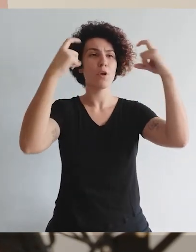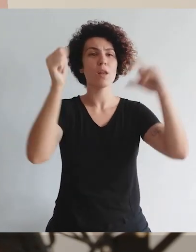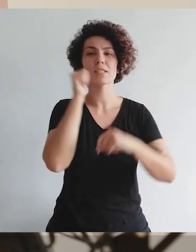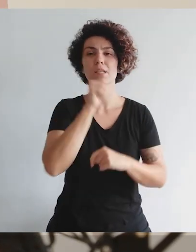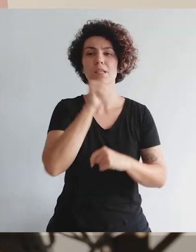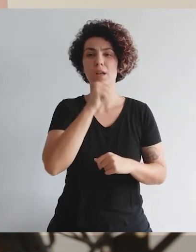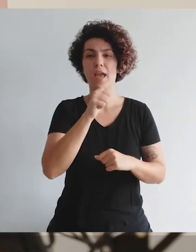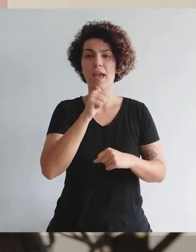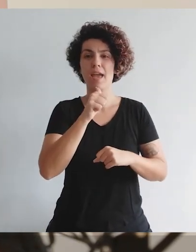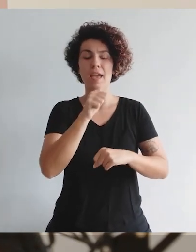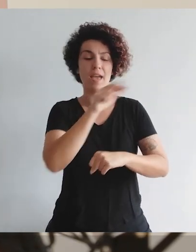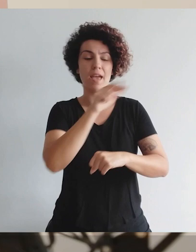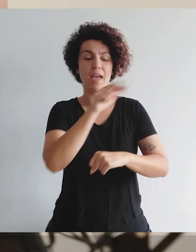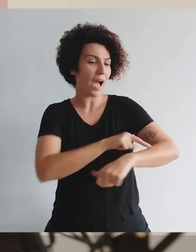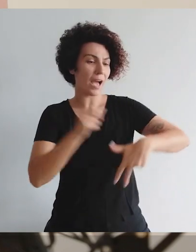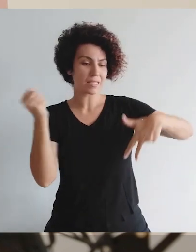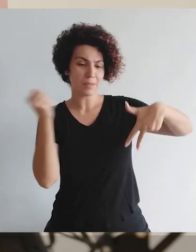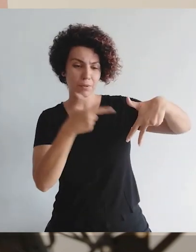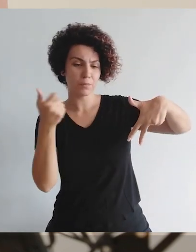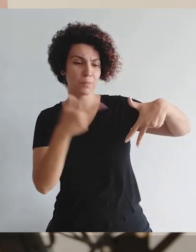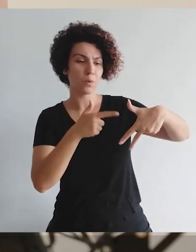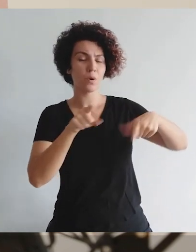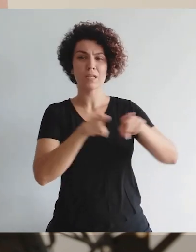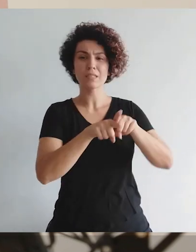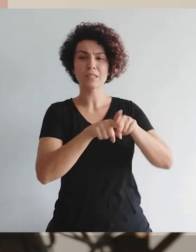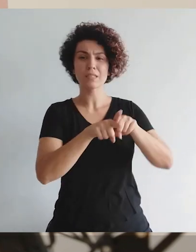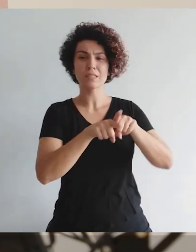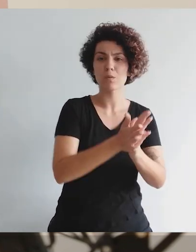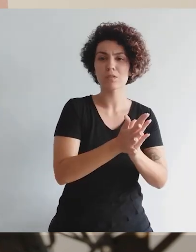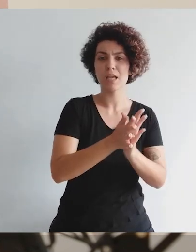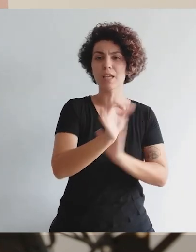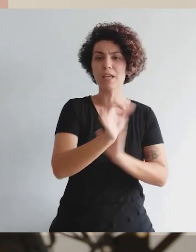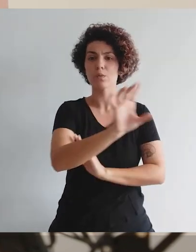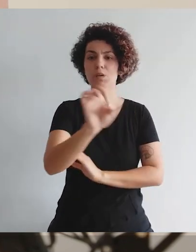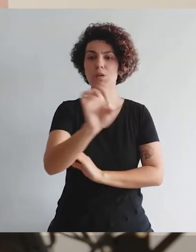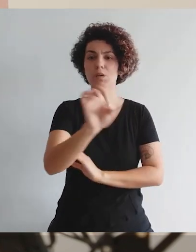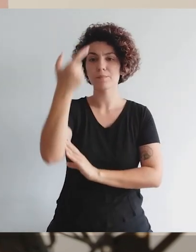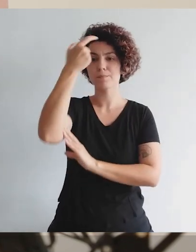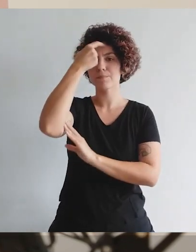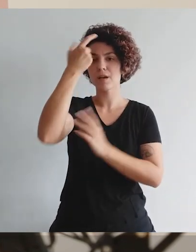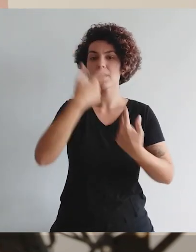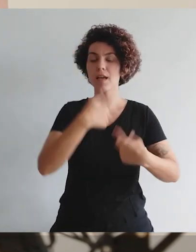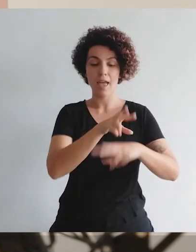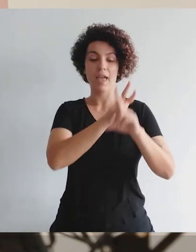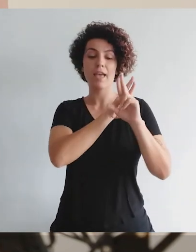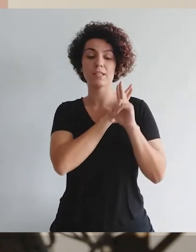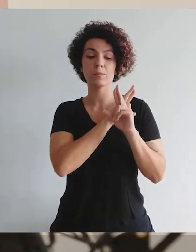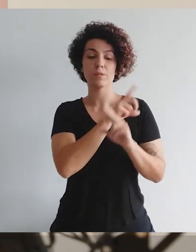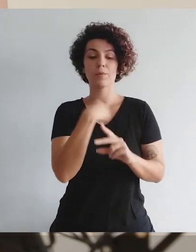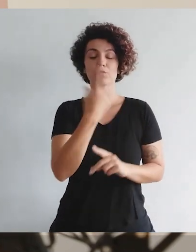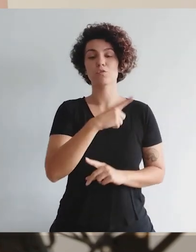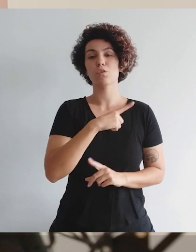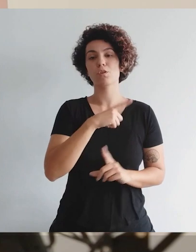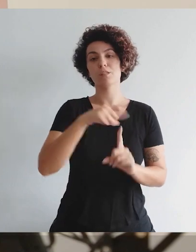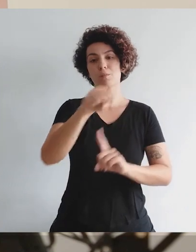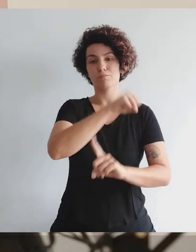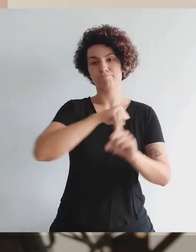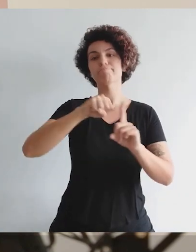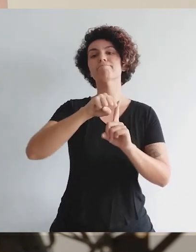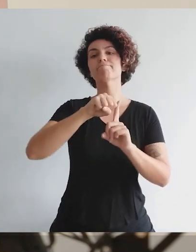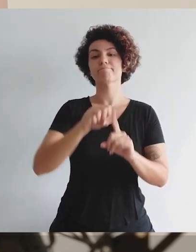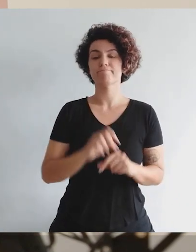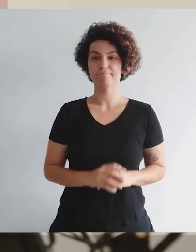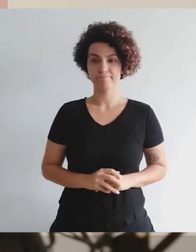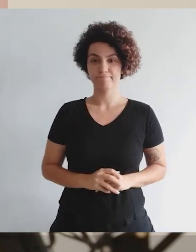mulher, injúrias raciais, discriminação, e que cada um de nós tome consciência da responsabilidade inerente a